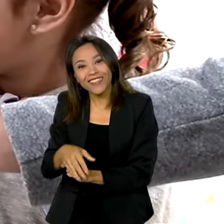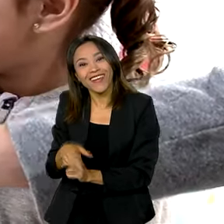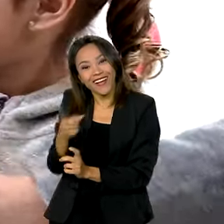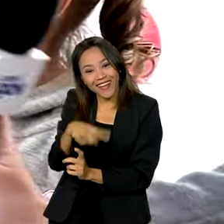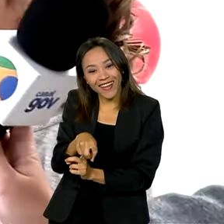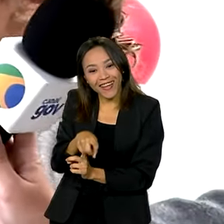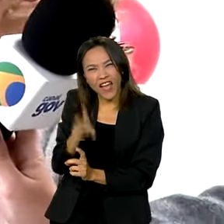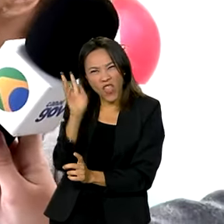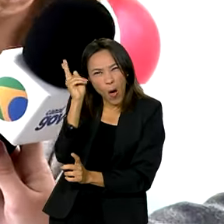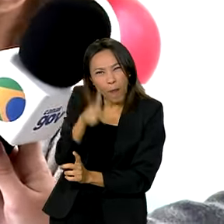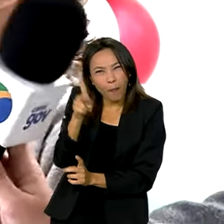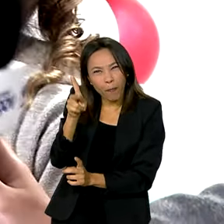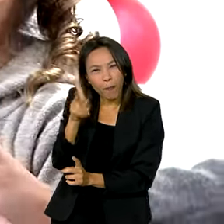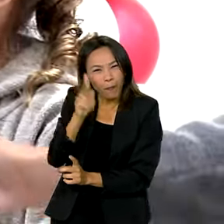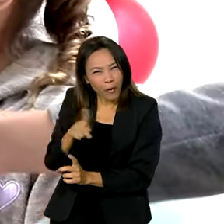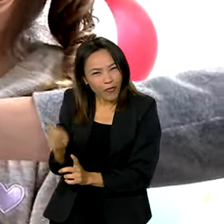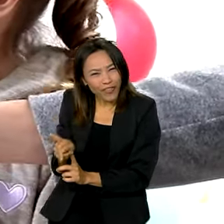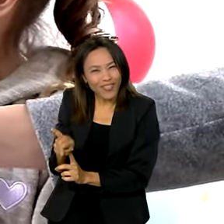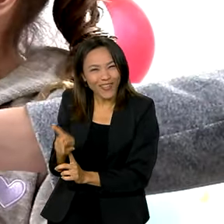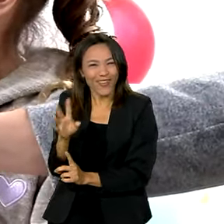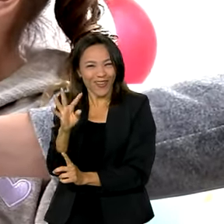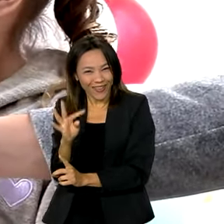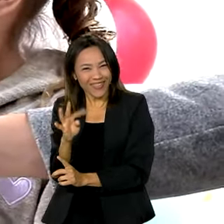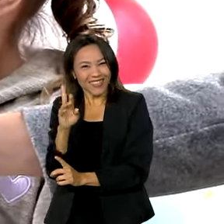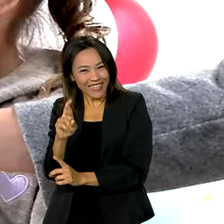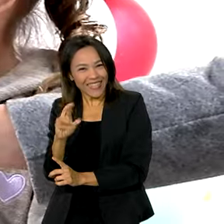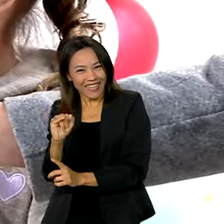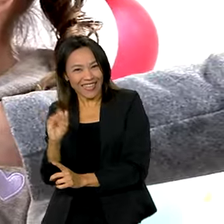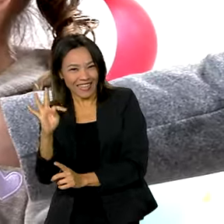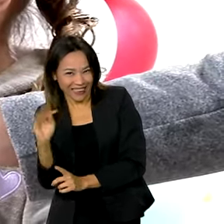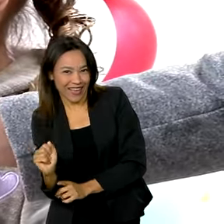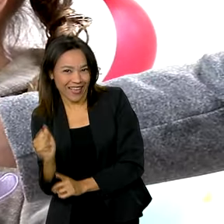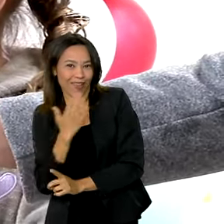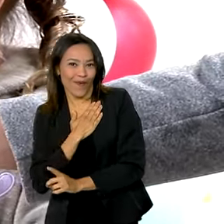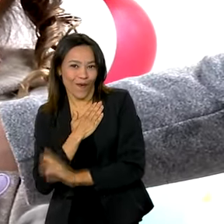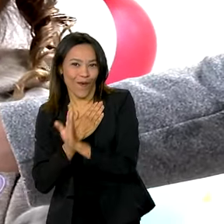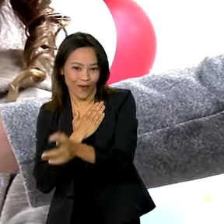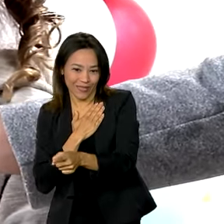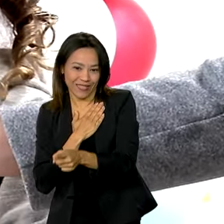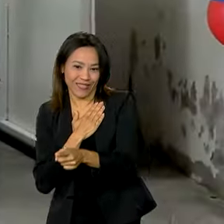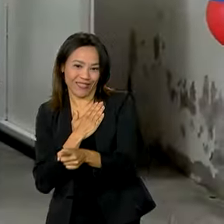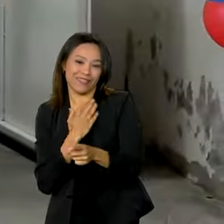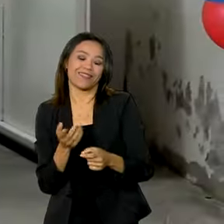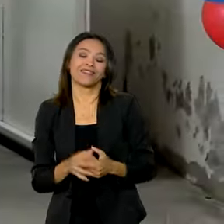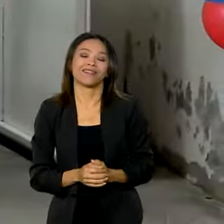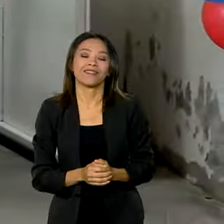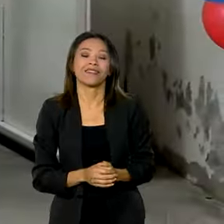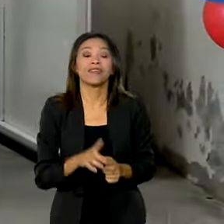Rita. Ah, é a profe Rita. Eu gosto da proficiente. Além da saudade,